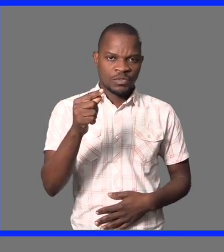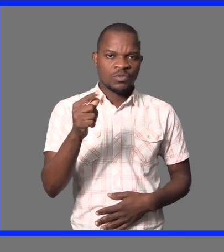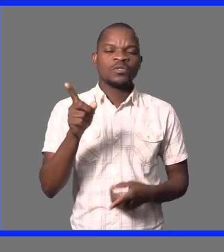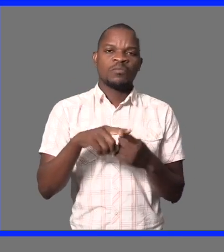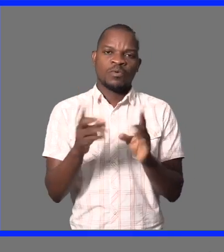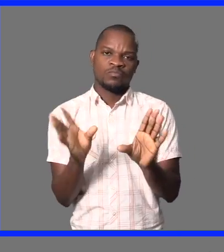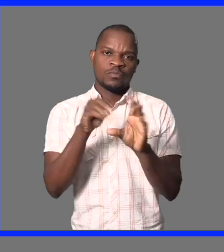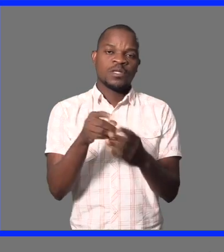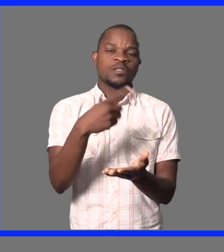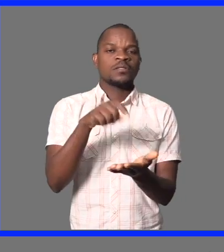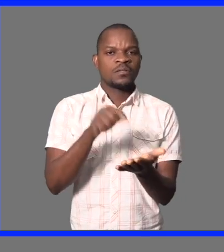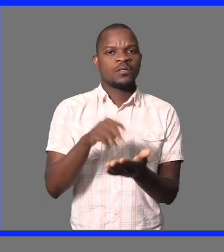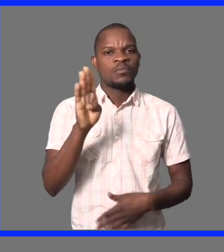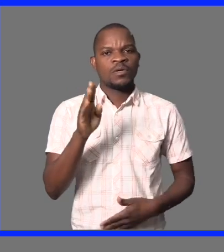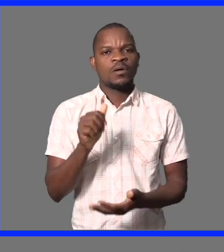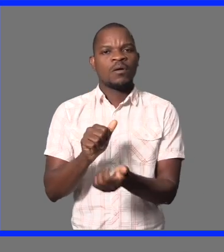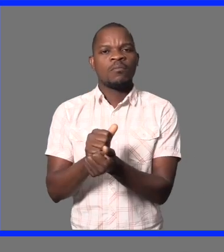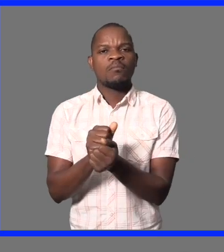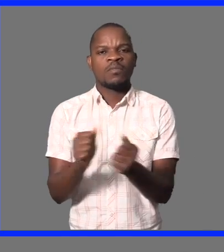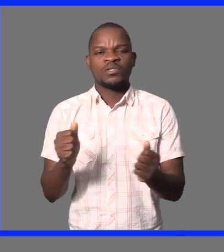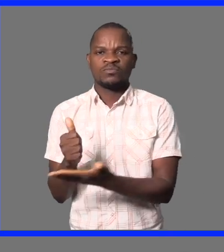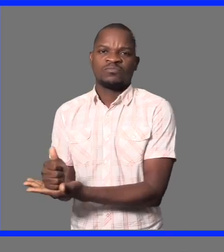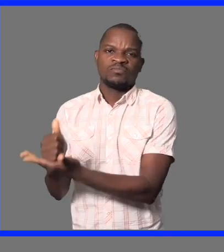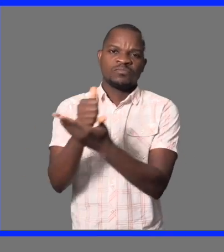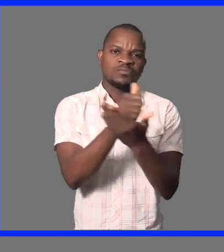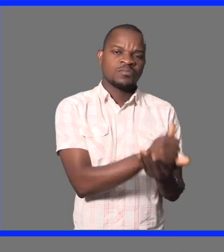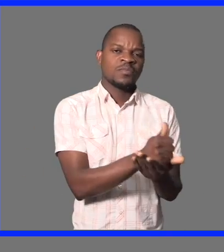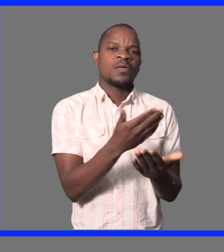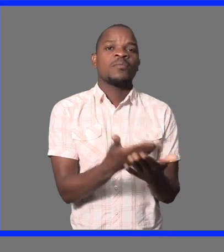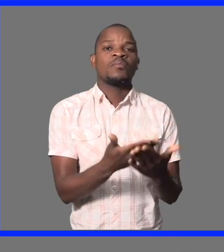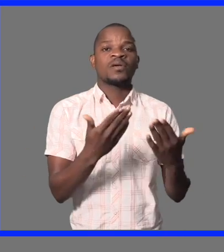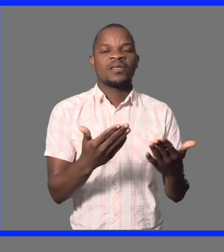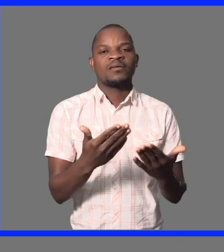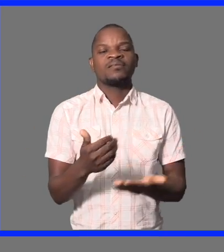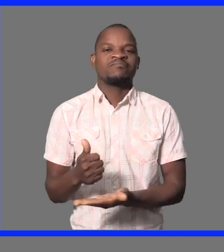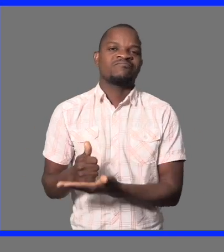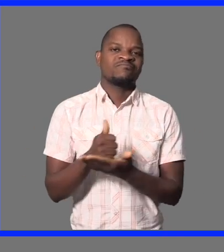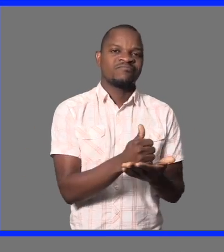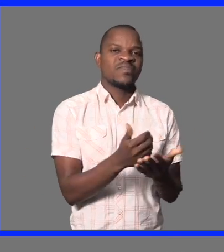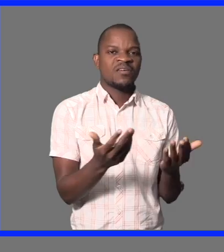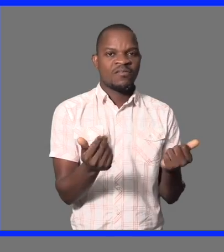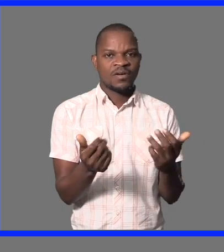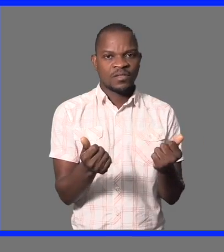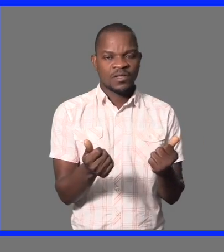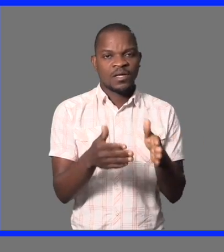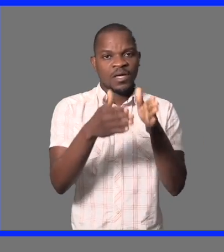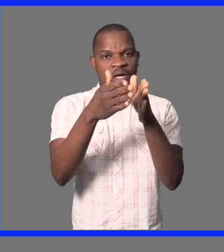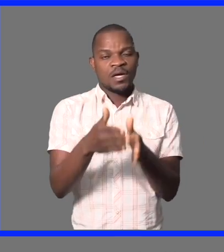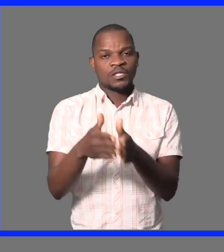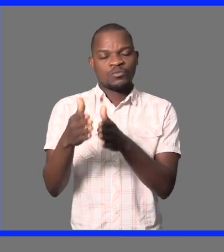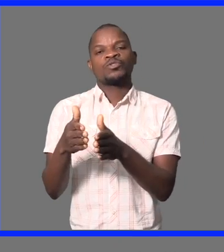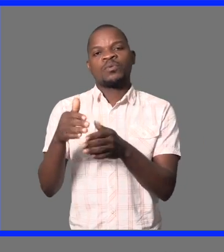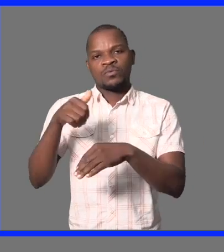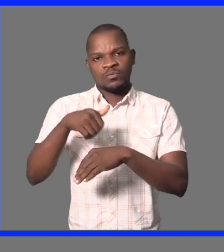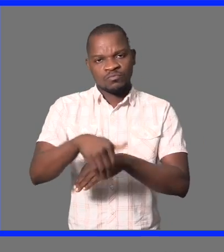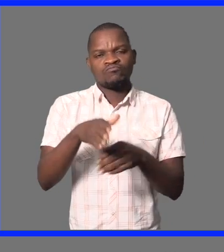assim como na Distrito da Beira. Portanto, é um apoio, é uma contribuição que a Light for the está a fazer para facilitar que as pessoas